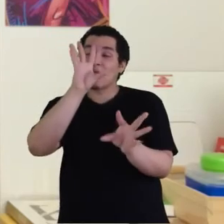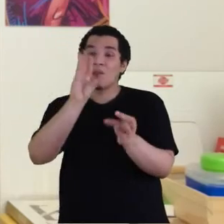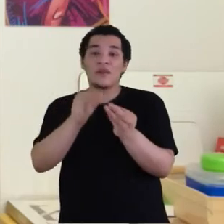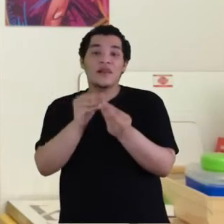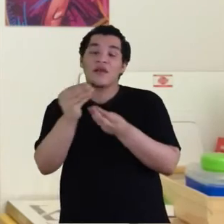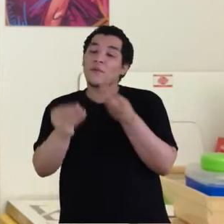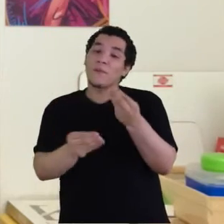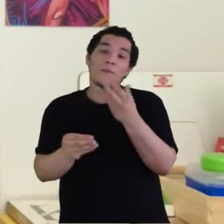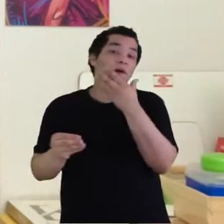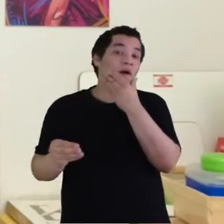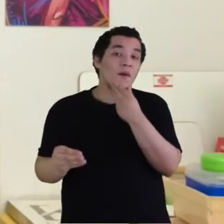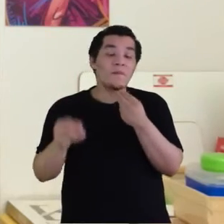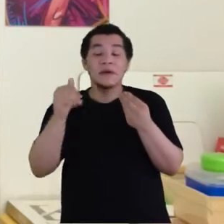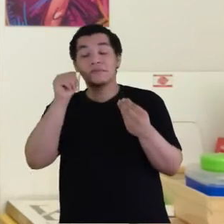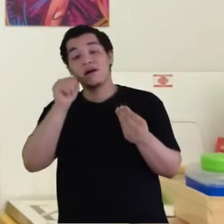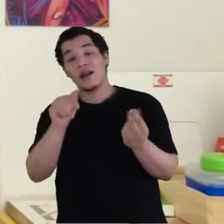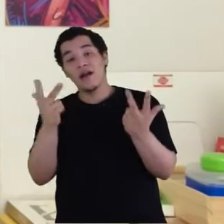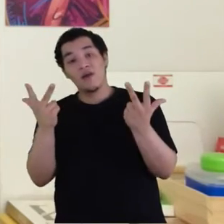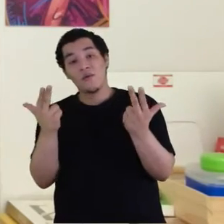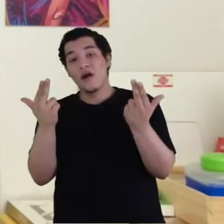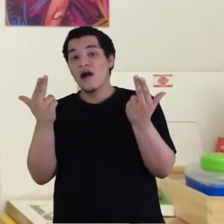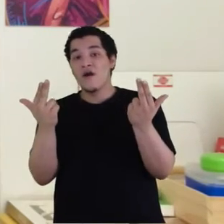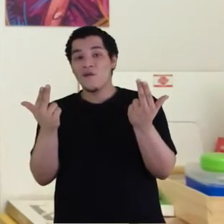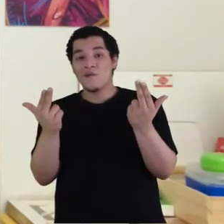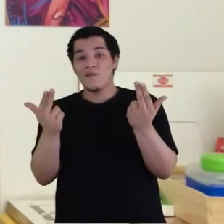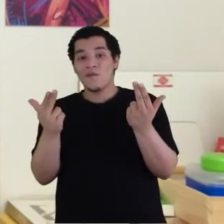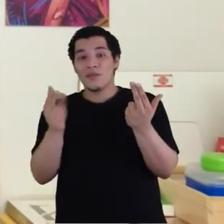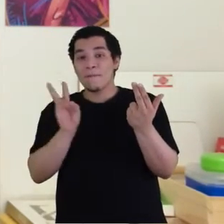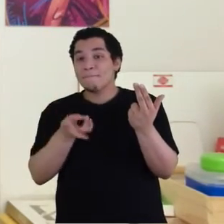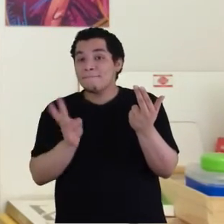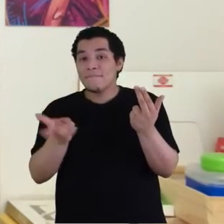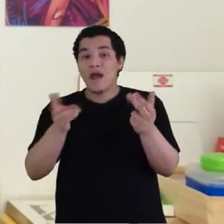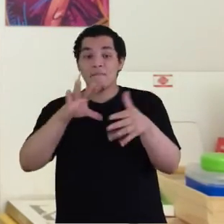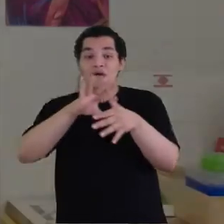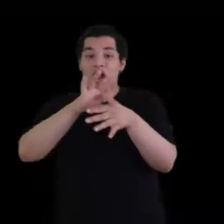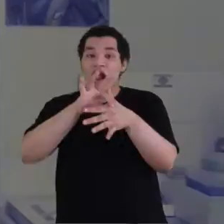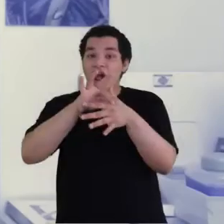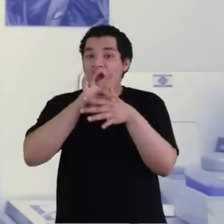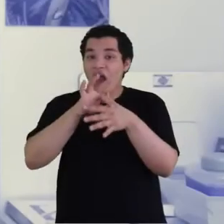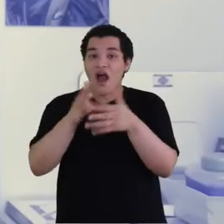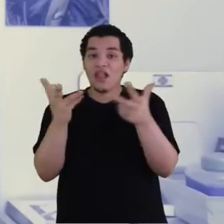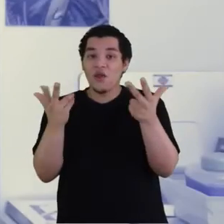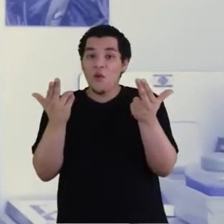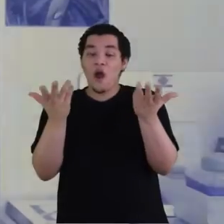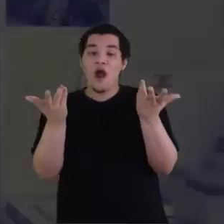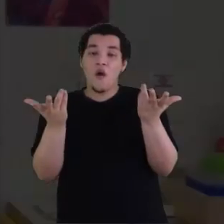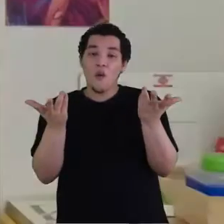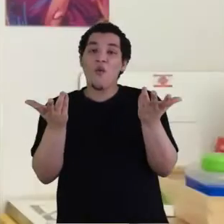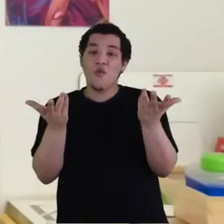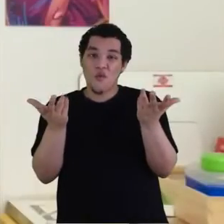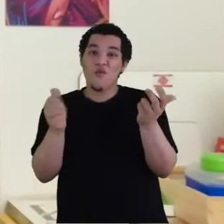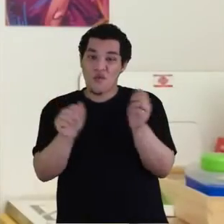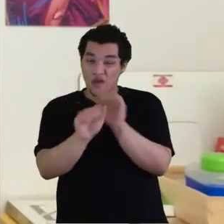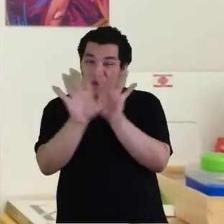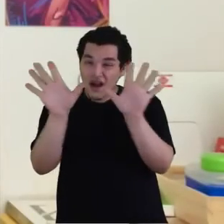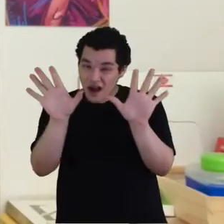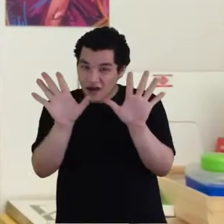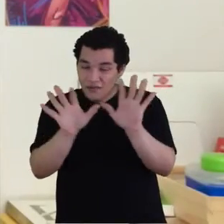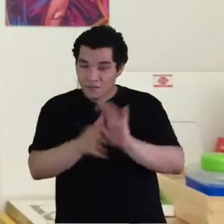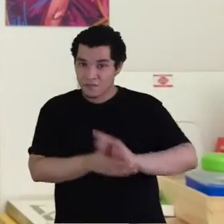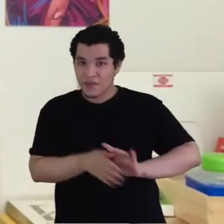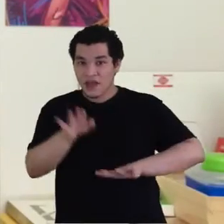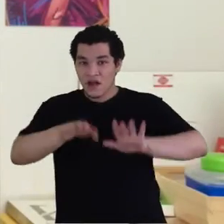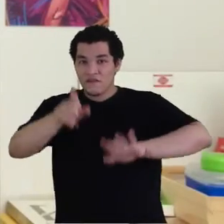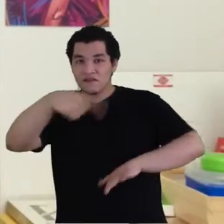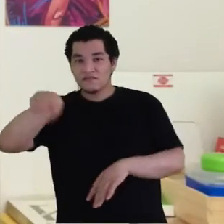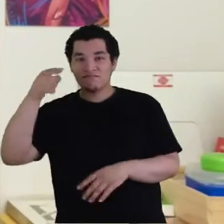que homens e mulheres são iguais, feitos do mesmo material. Ficou claro? E aí você pode então